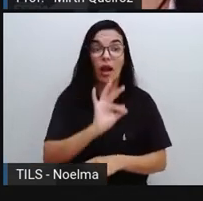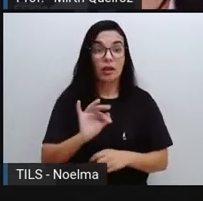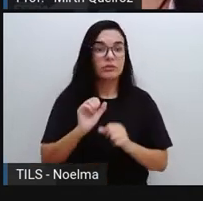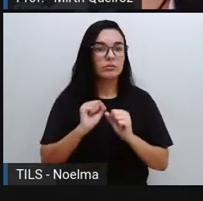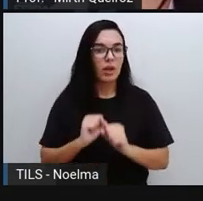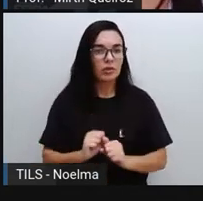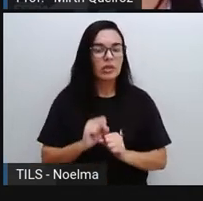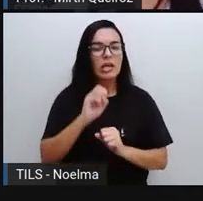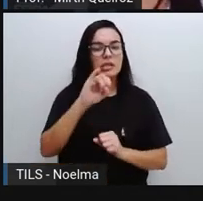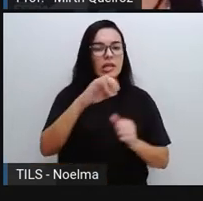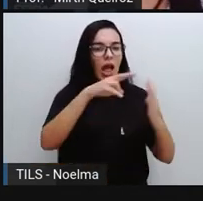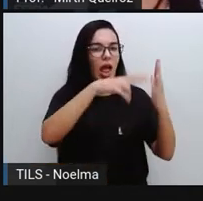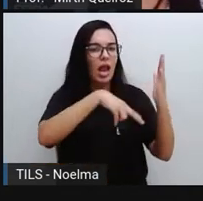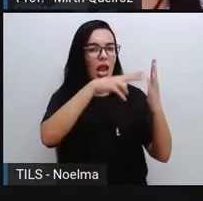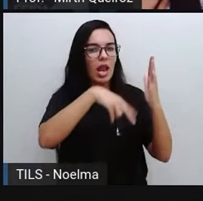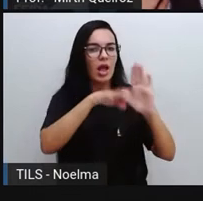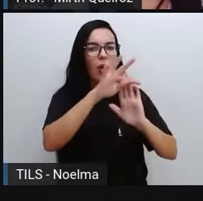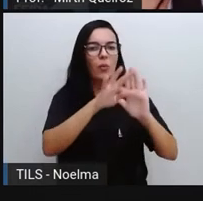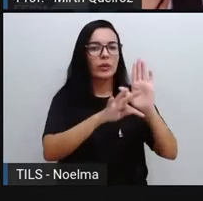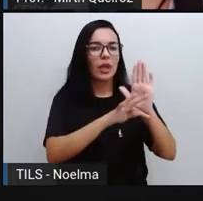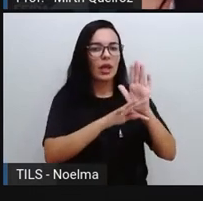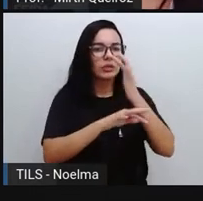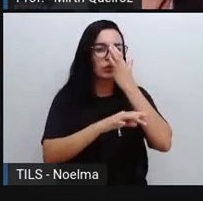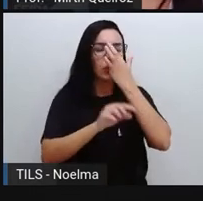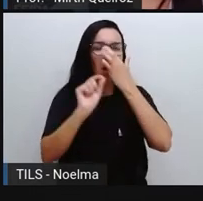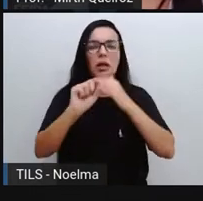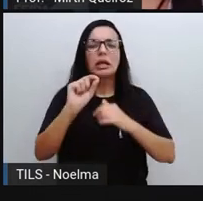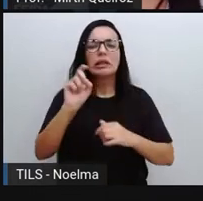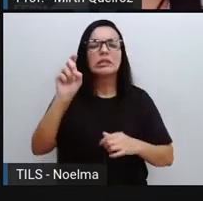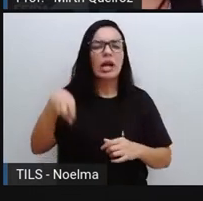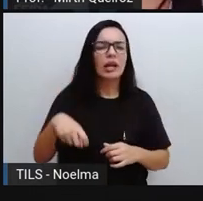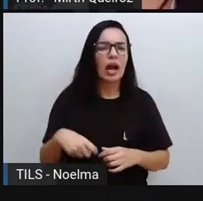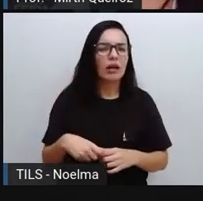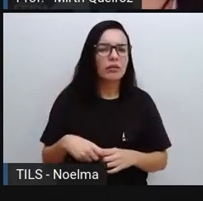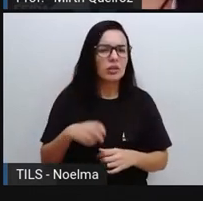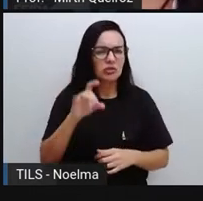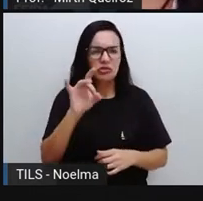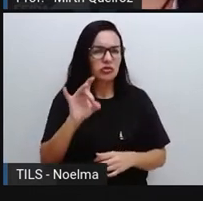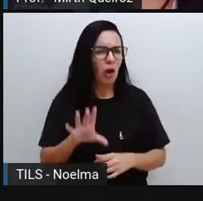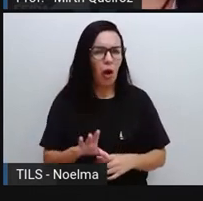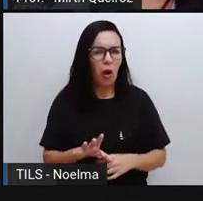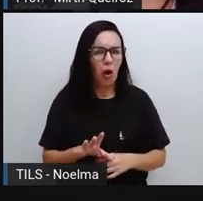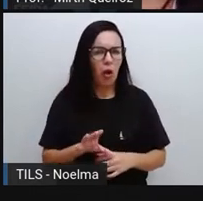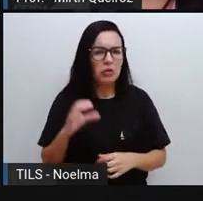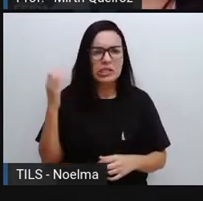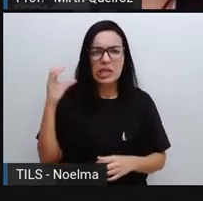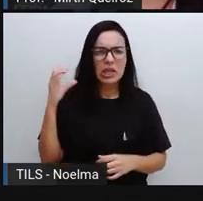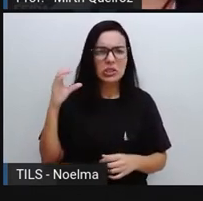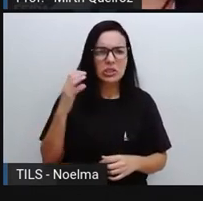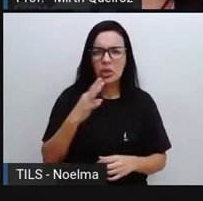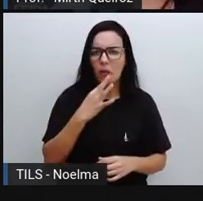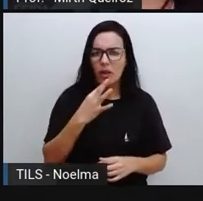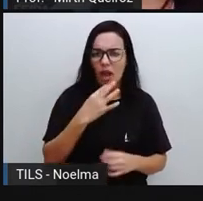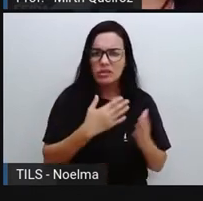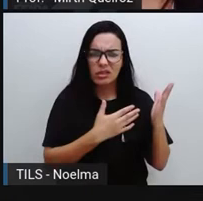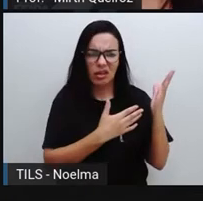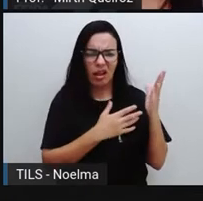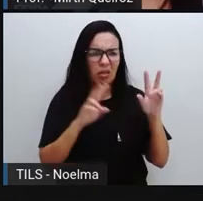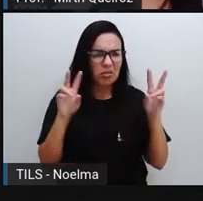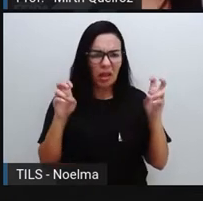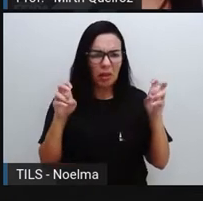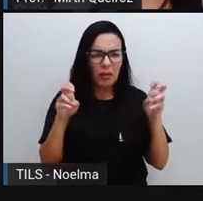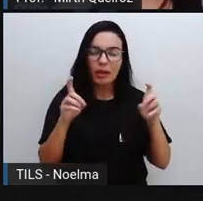Quem lê um texto como esse? Quem será que lê? É só um cientista? É só uma pessoa que conhece esse tema?